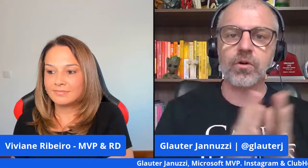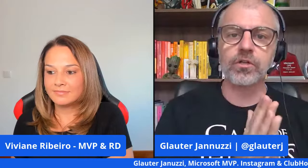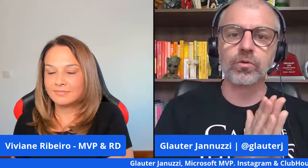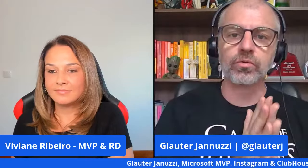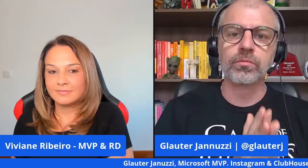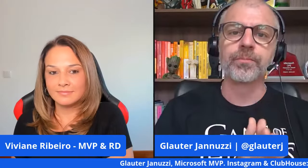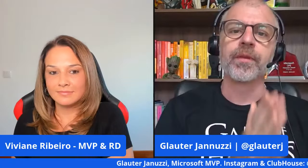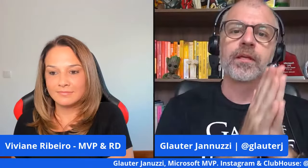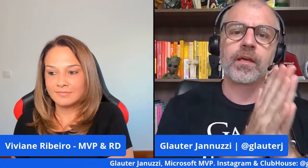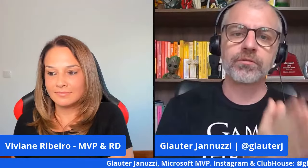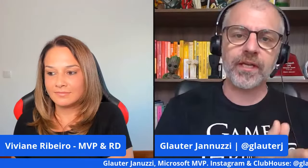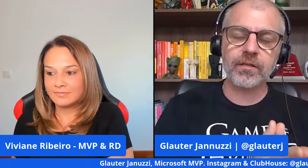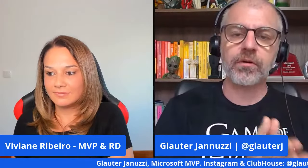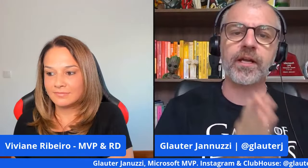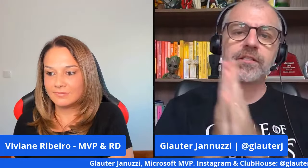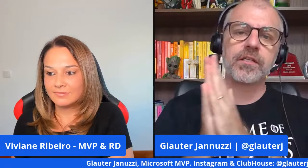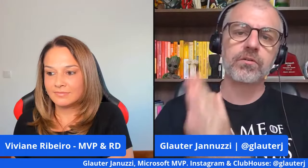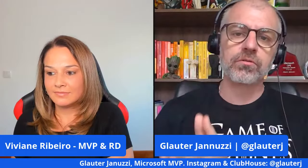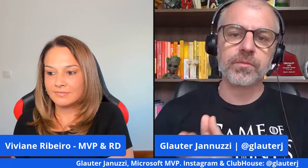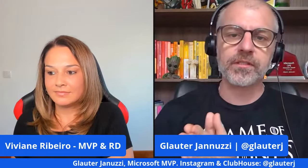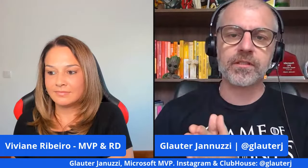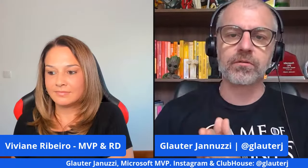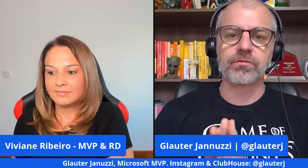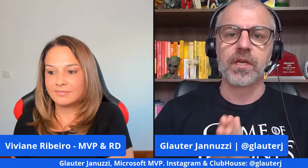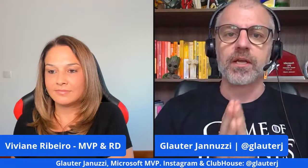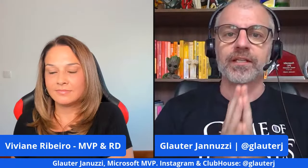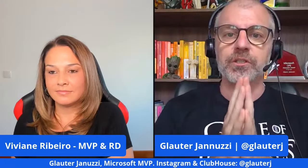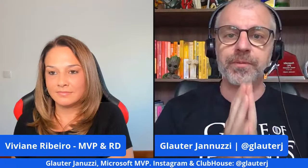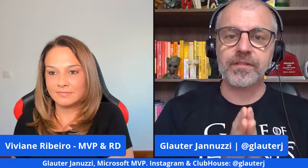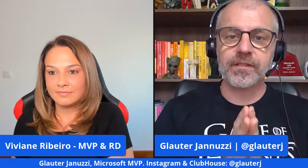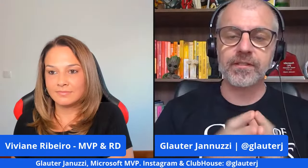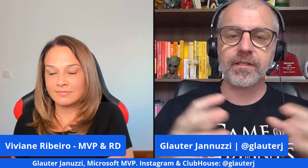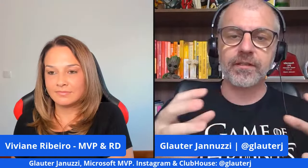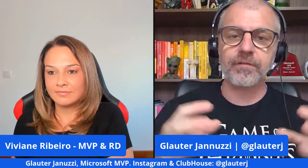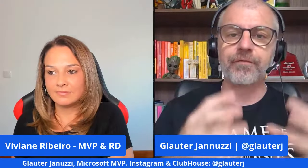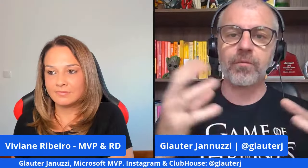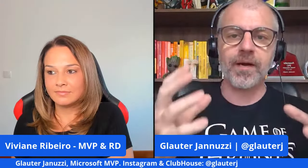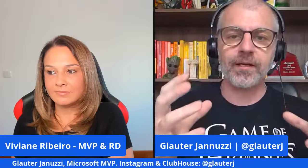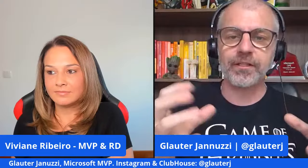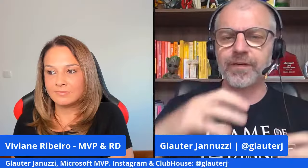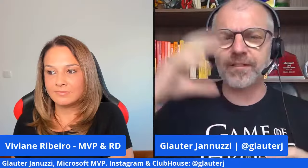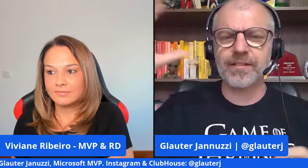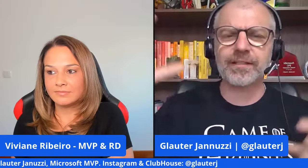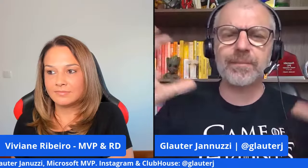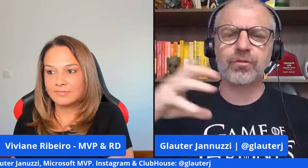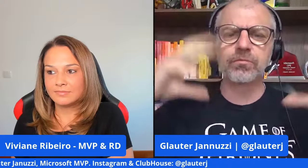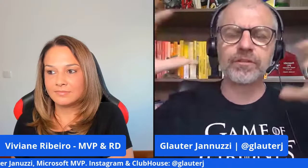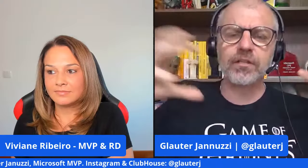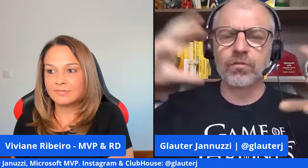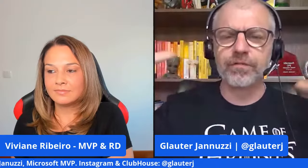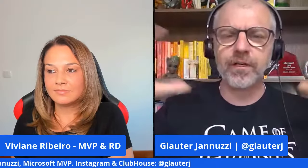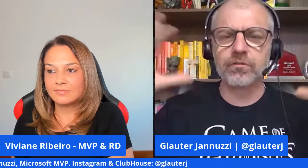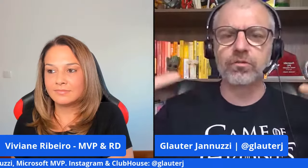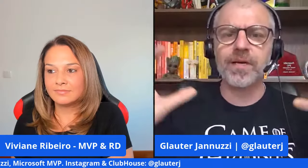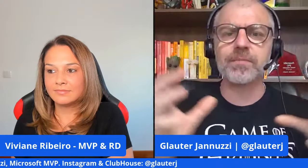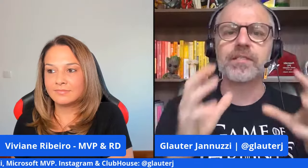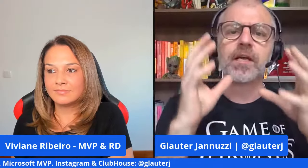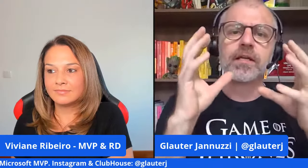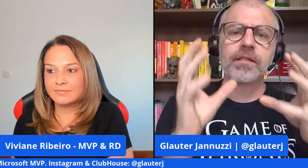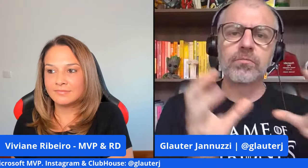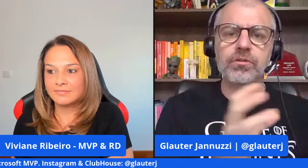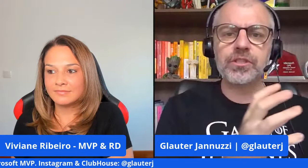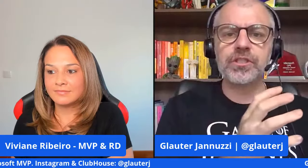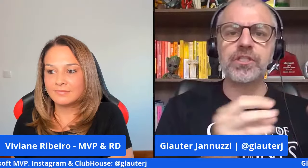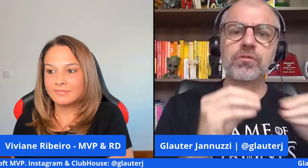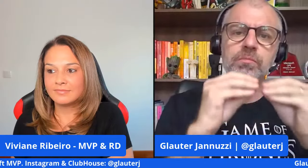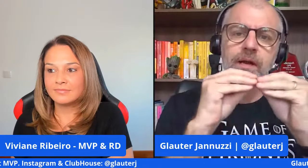lançados agora em outubro que é o Tech Red e o Human Skills que a gente precisa formar a gente fala de startup todo mundo está inovando e tudo mais mas